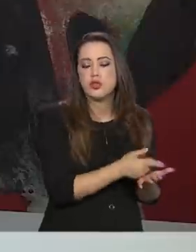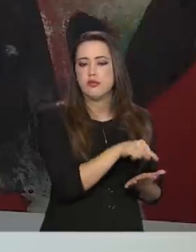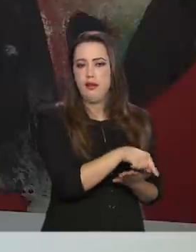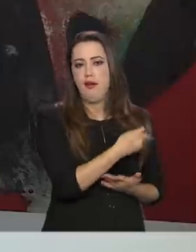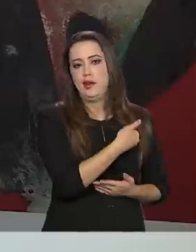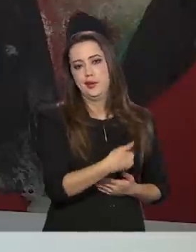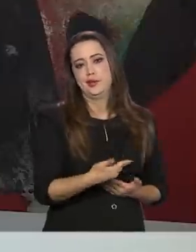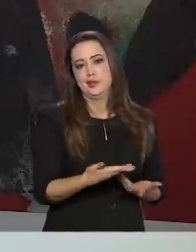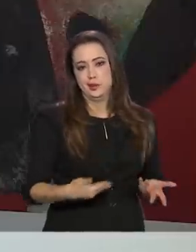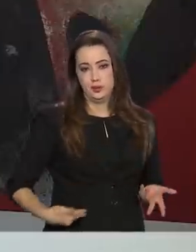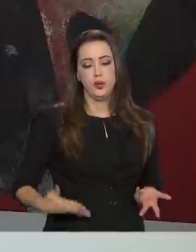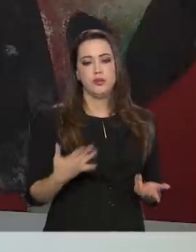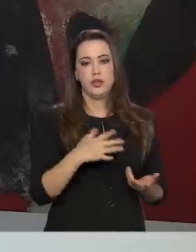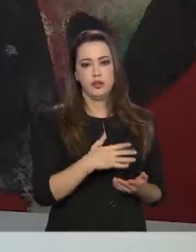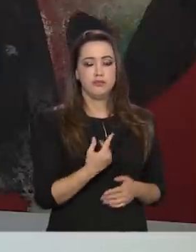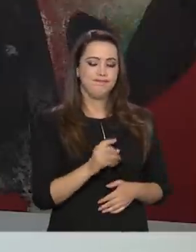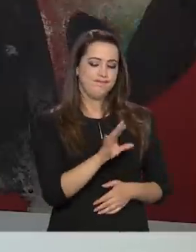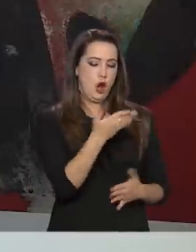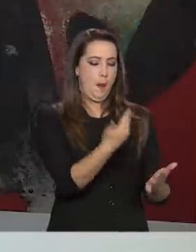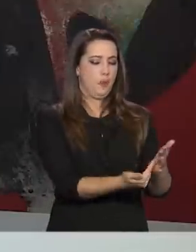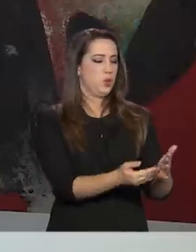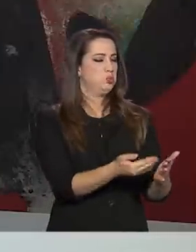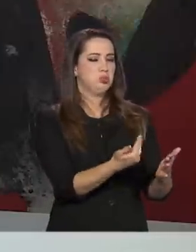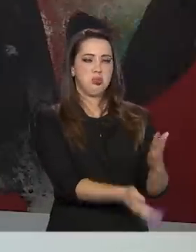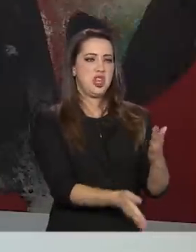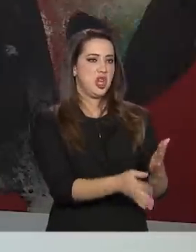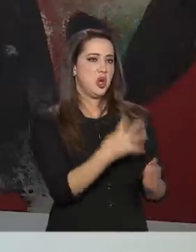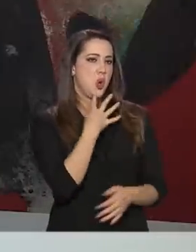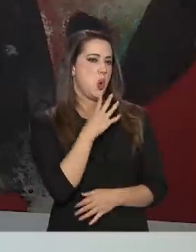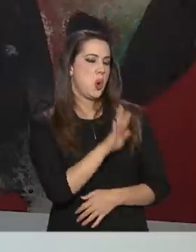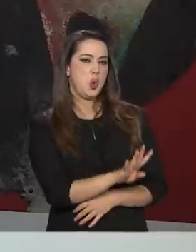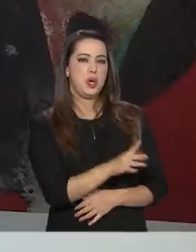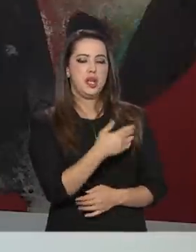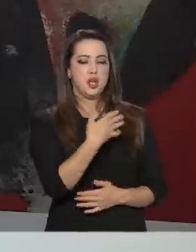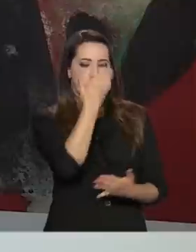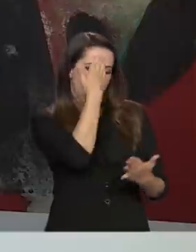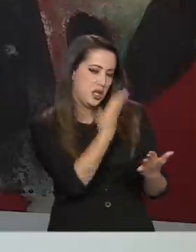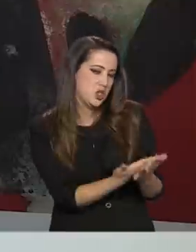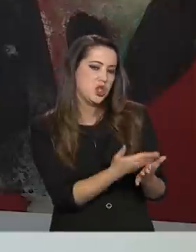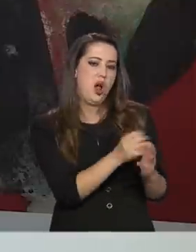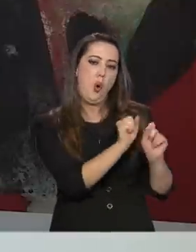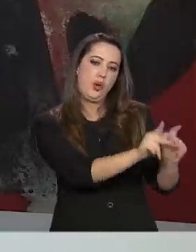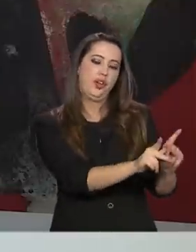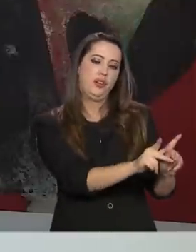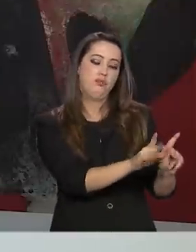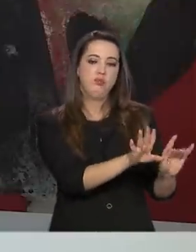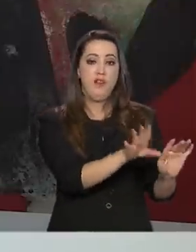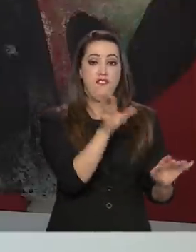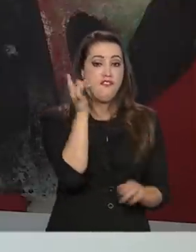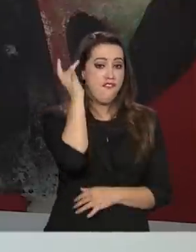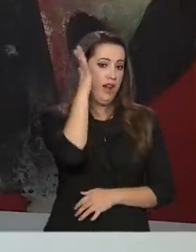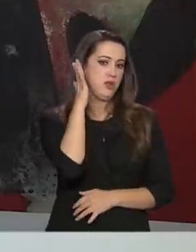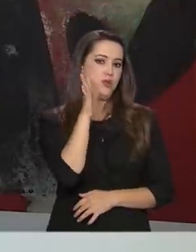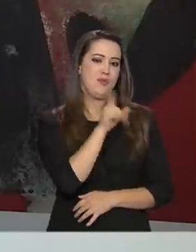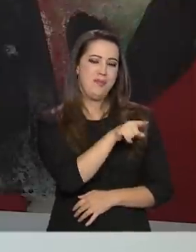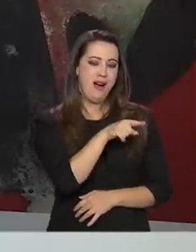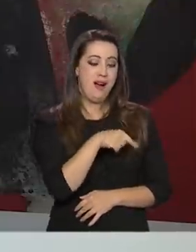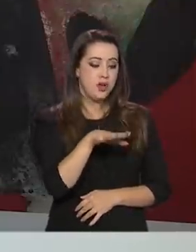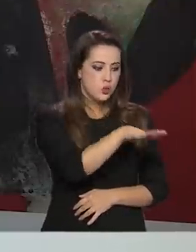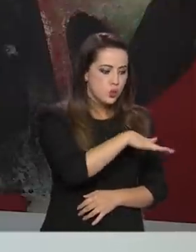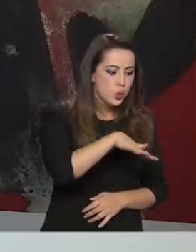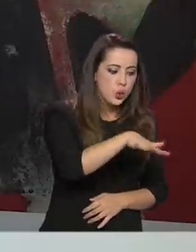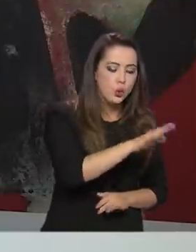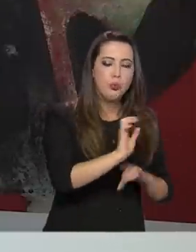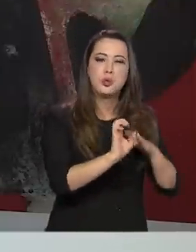ganhar a confiança dos outros, perder a confiança rápido. Ganhar a confiança é uma construção de meses, de anos. Então, quando nós observamos esse